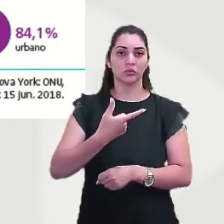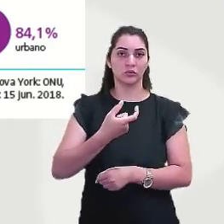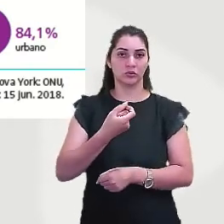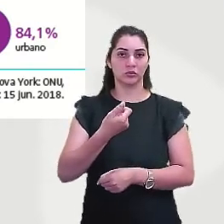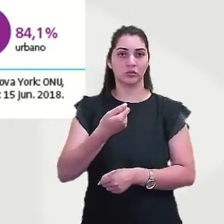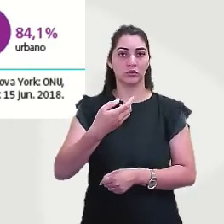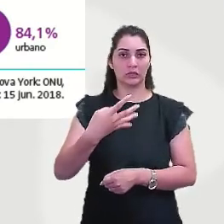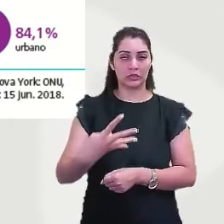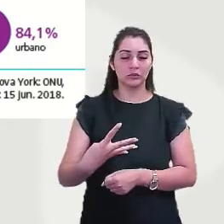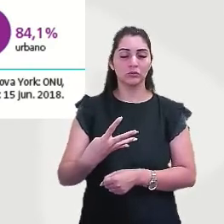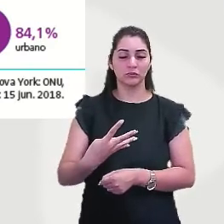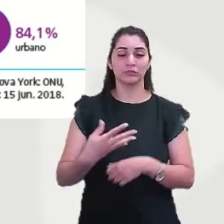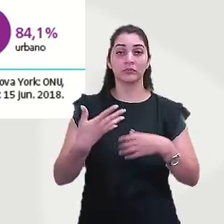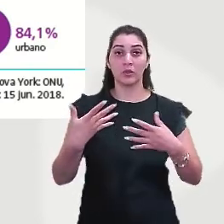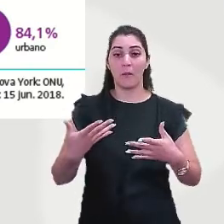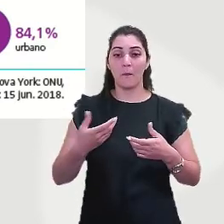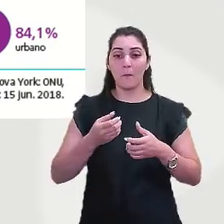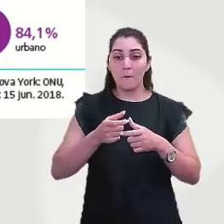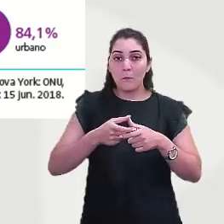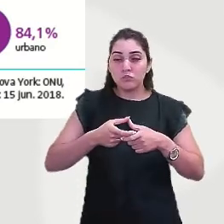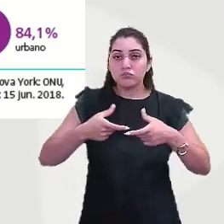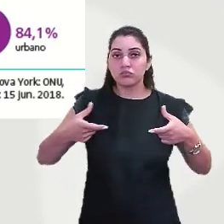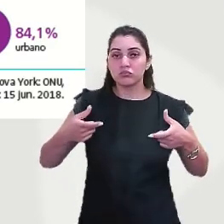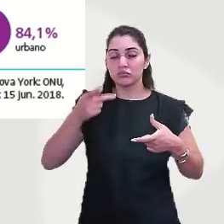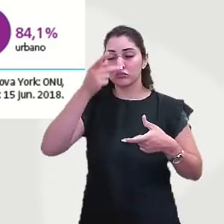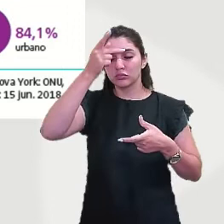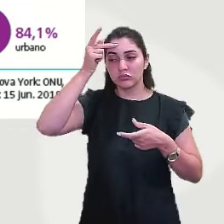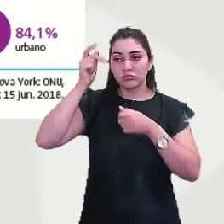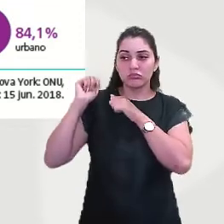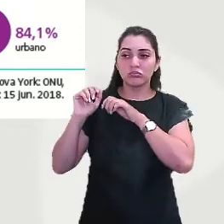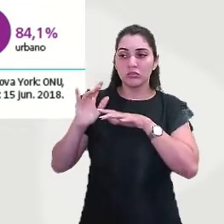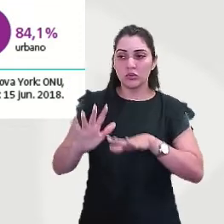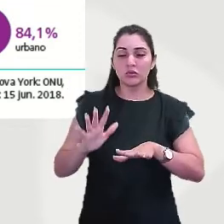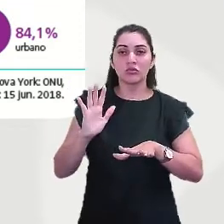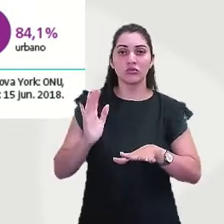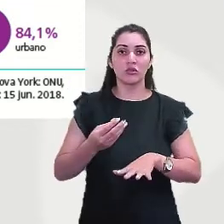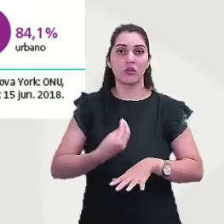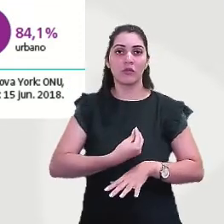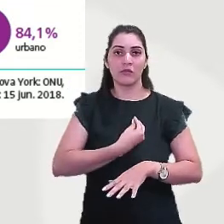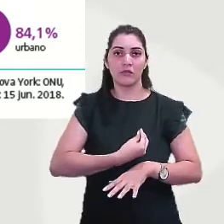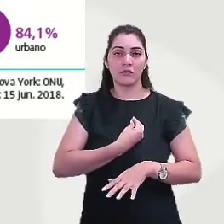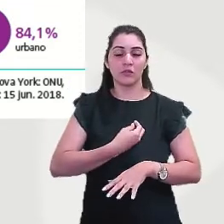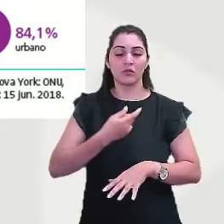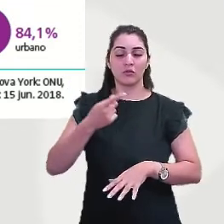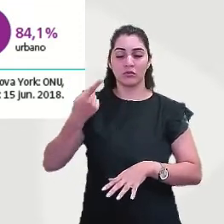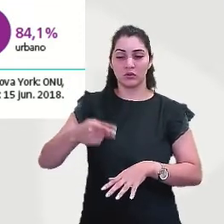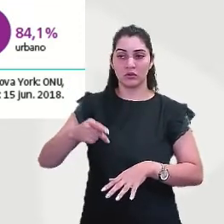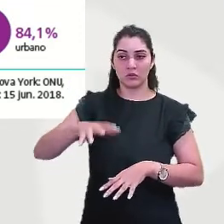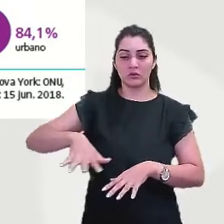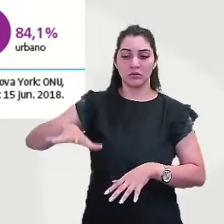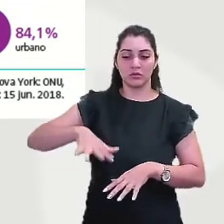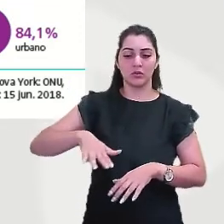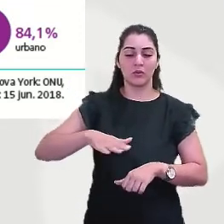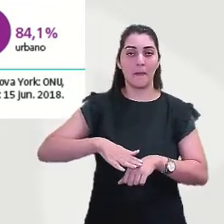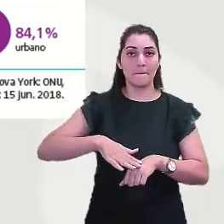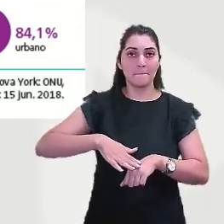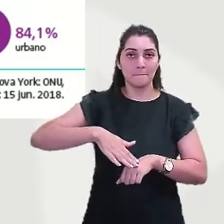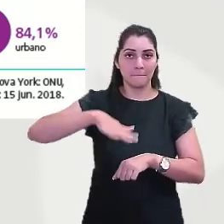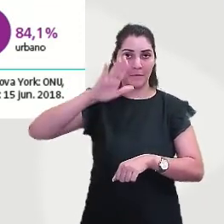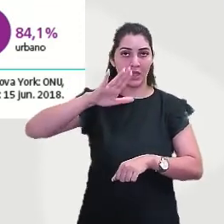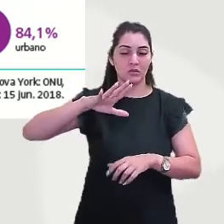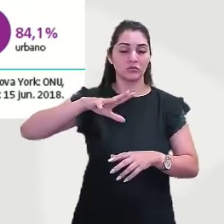na cidade, nessas regiões. Uma taxa de urbanização mais elevada do que a da população mundial.